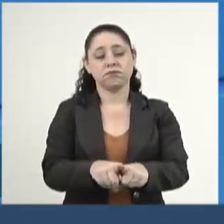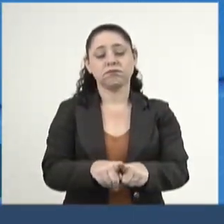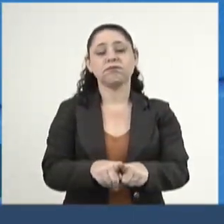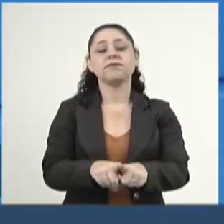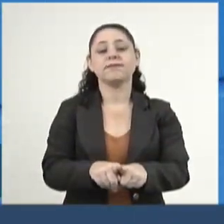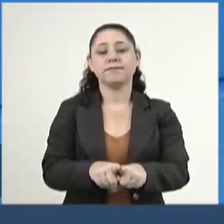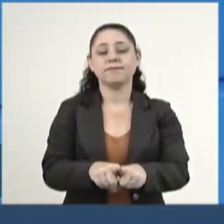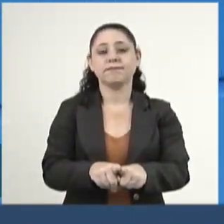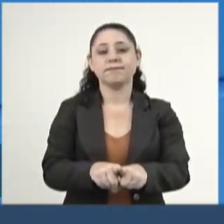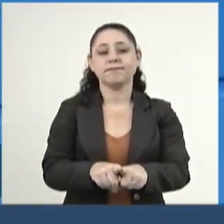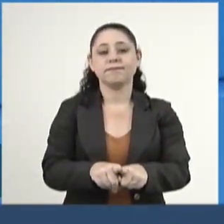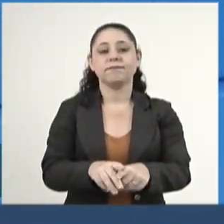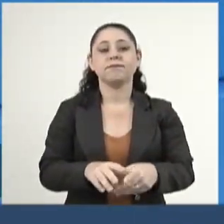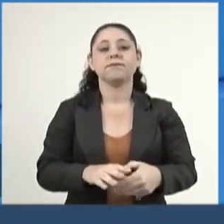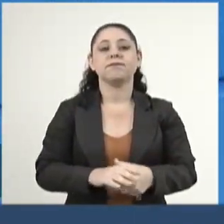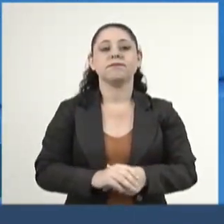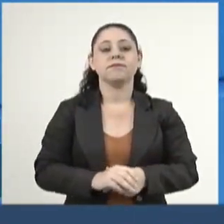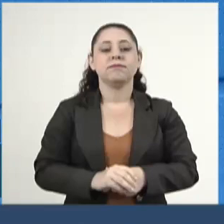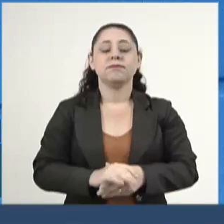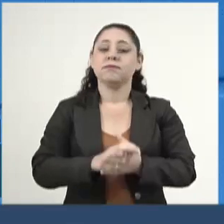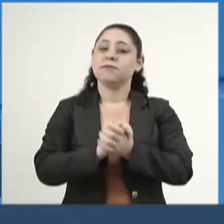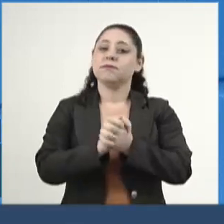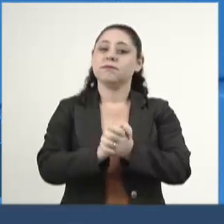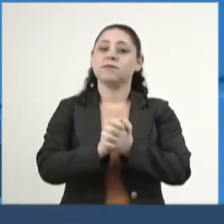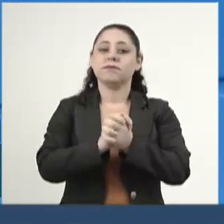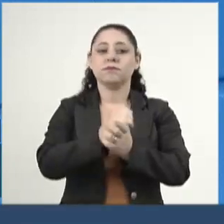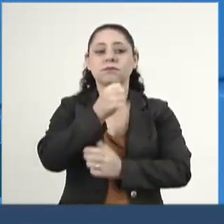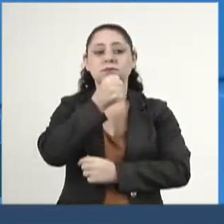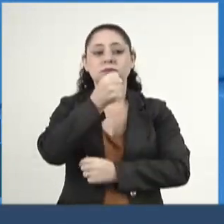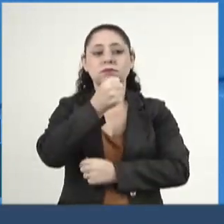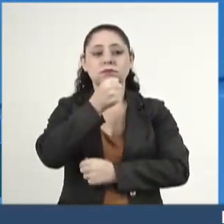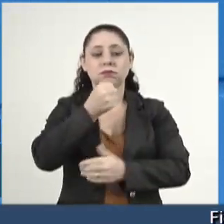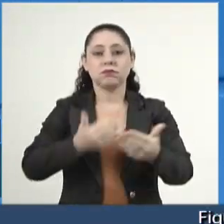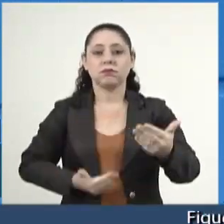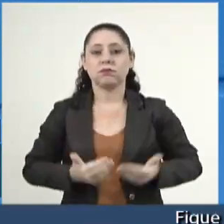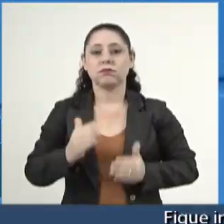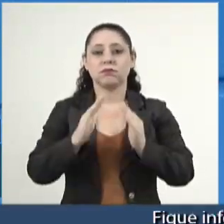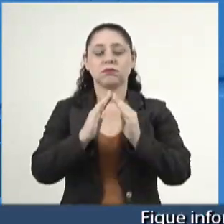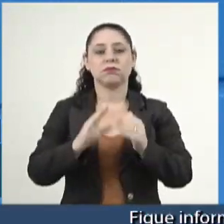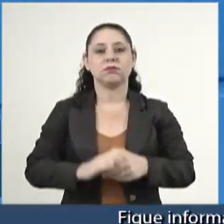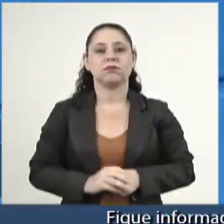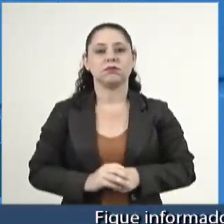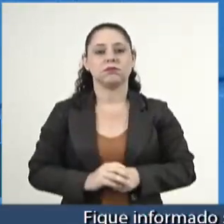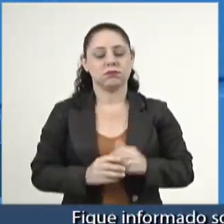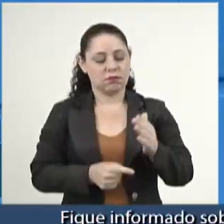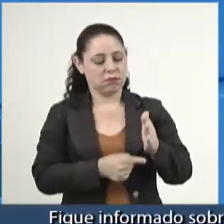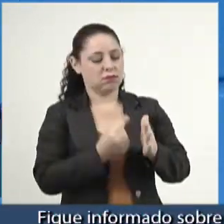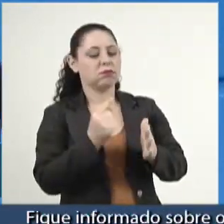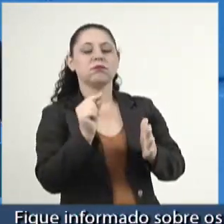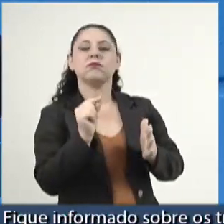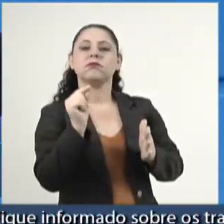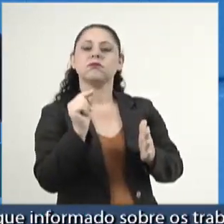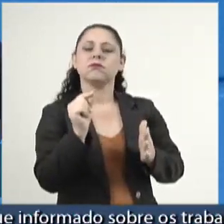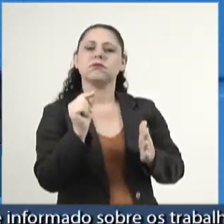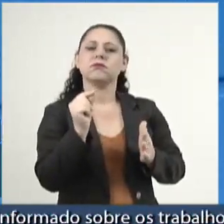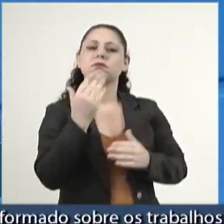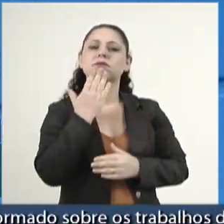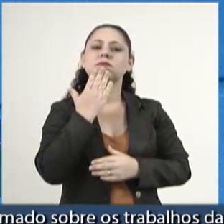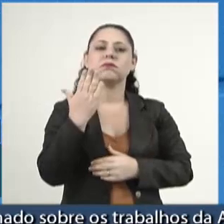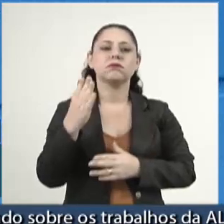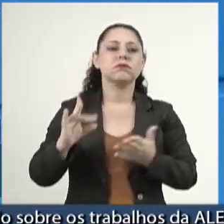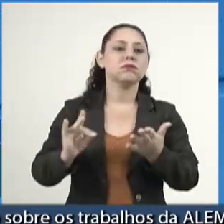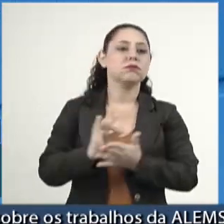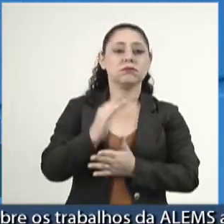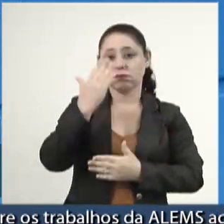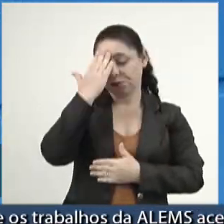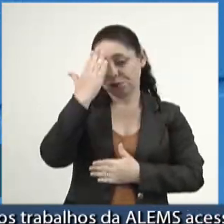TV Assembleia, cumprimentar a imprensa e os servidores da Casa. Senhor presidente, primeiro, uma questão de ordem, quero registrar e